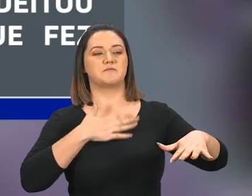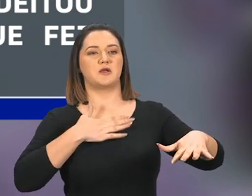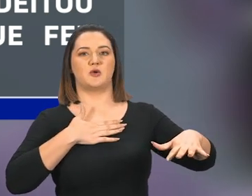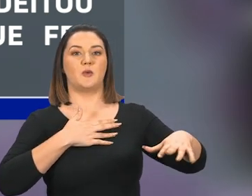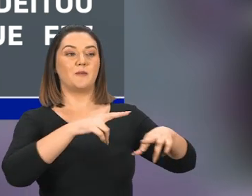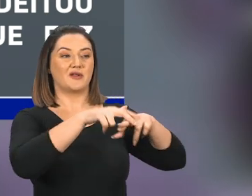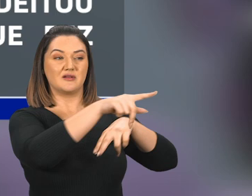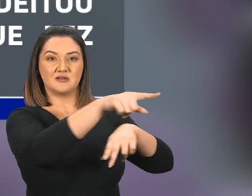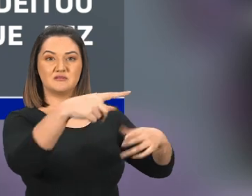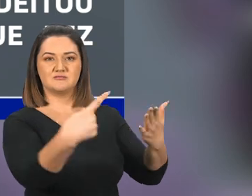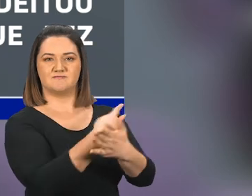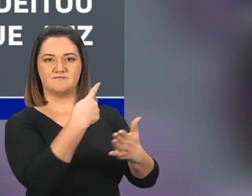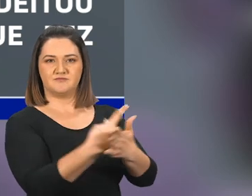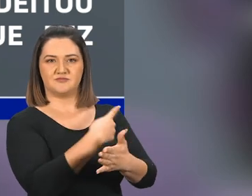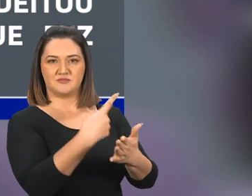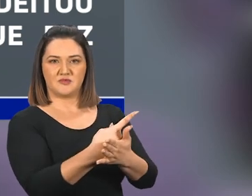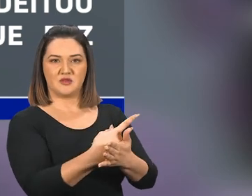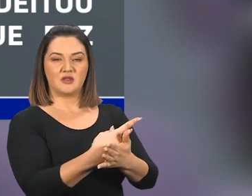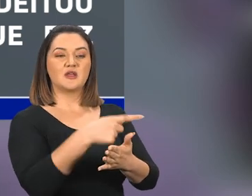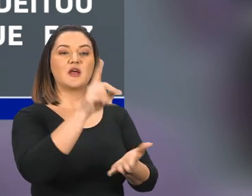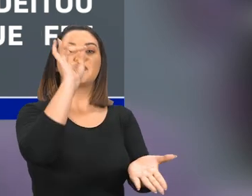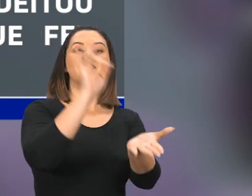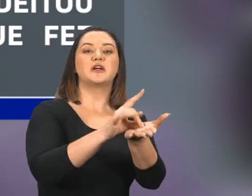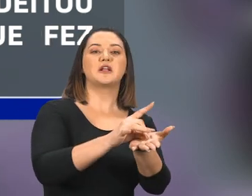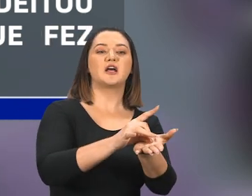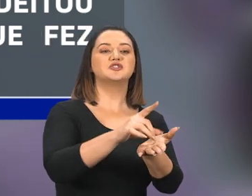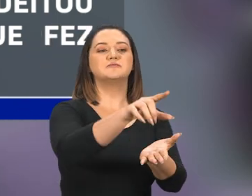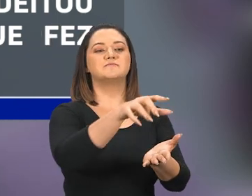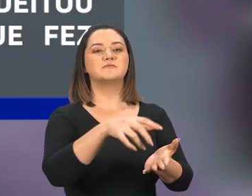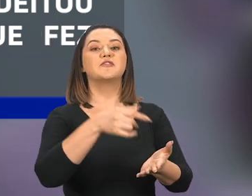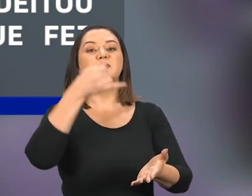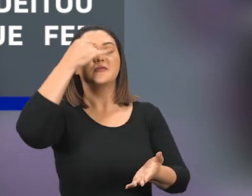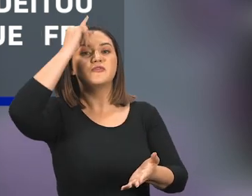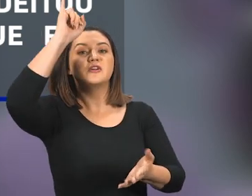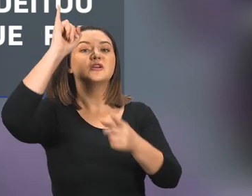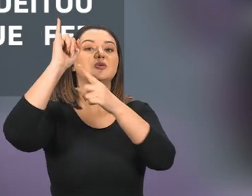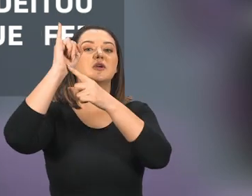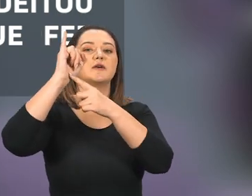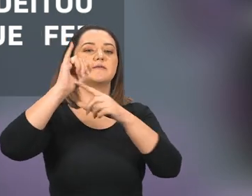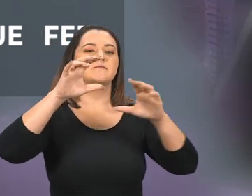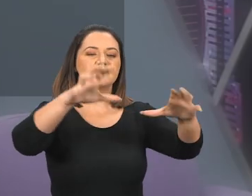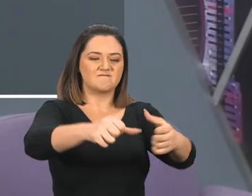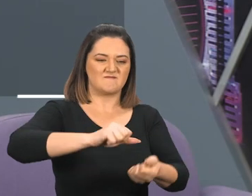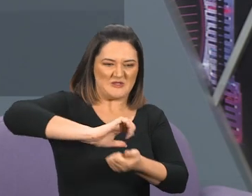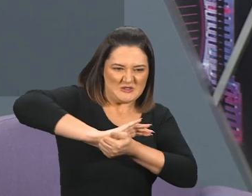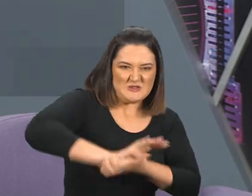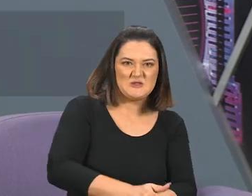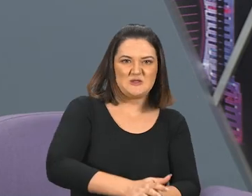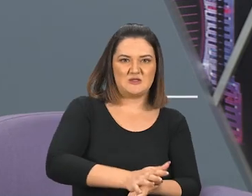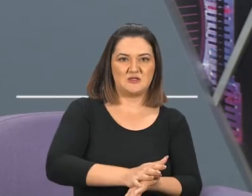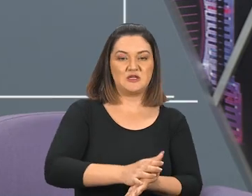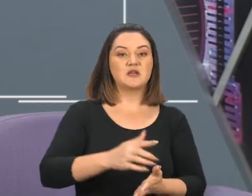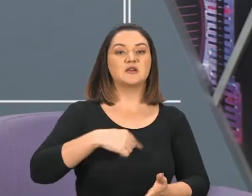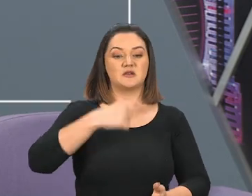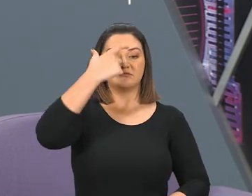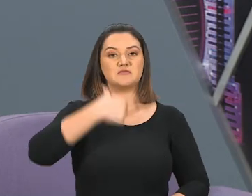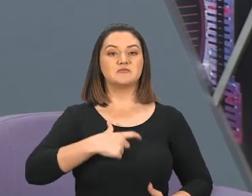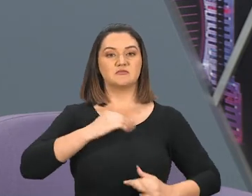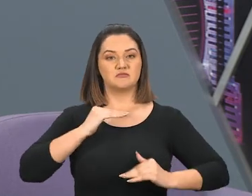Por causa das transgressões, E deitou por terra a verdade, E o que fez prosperou. Isto é